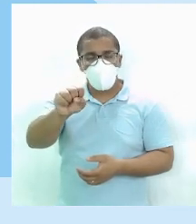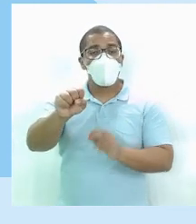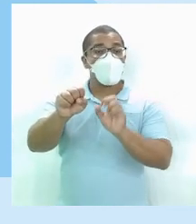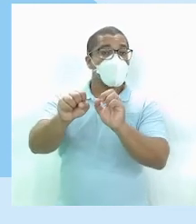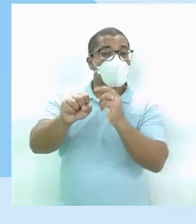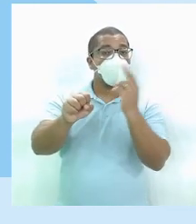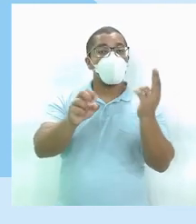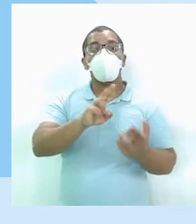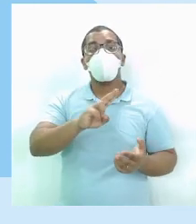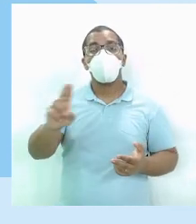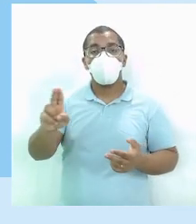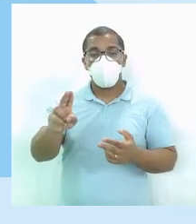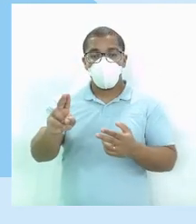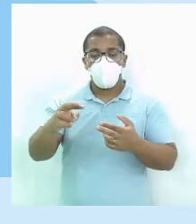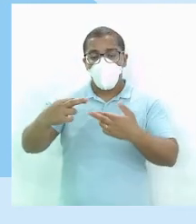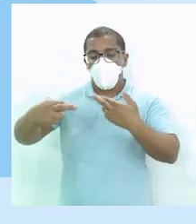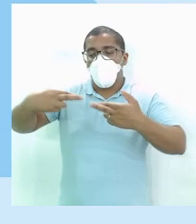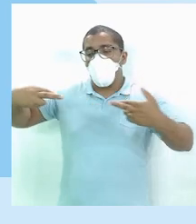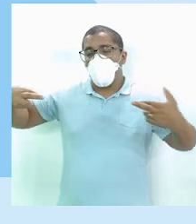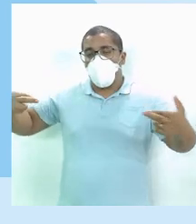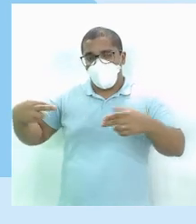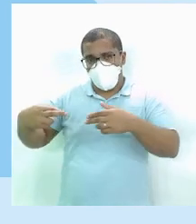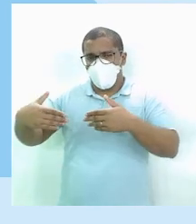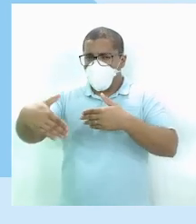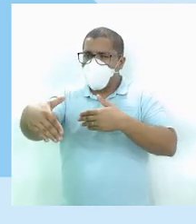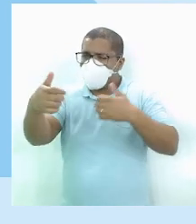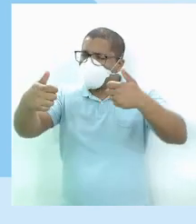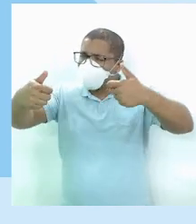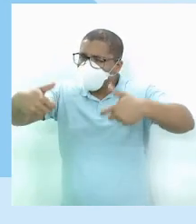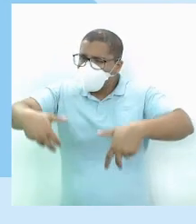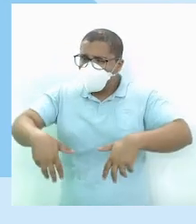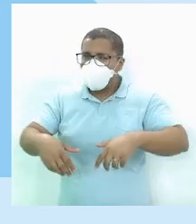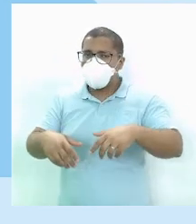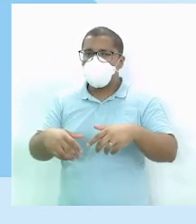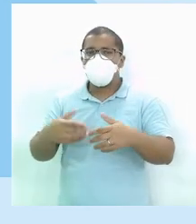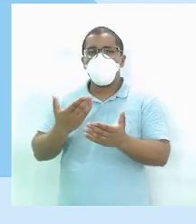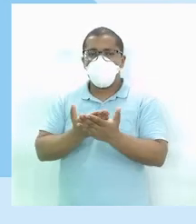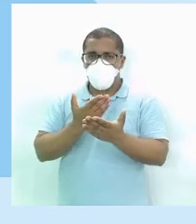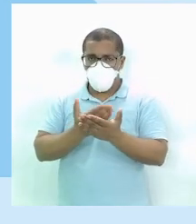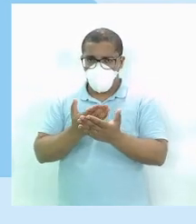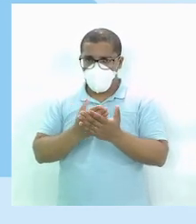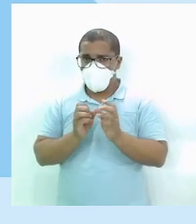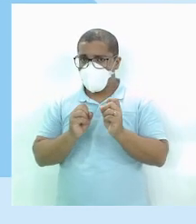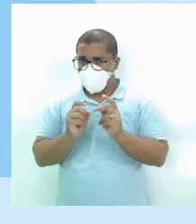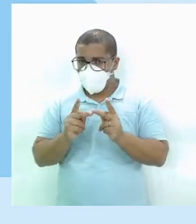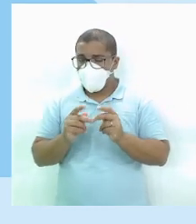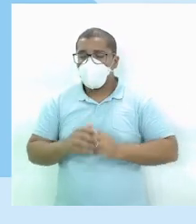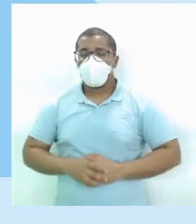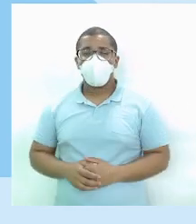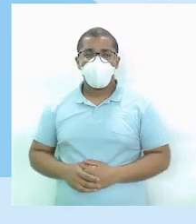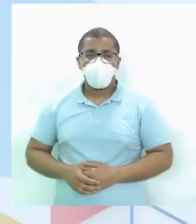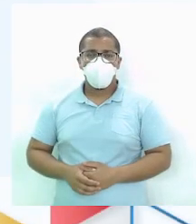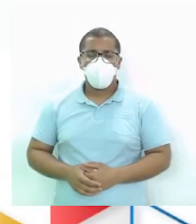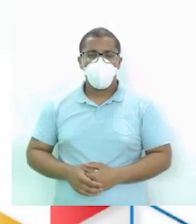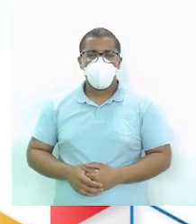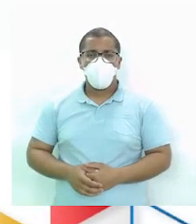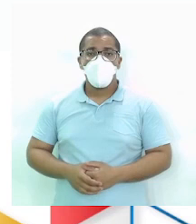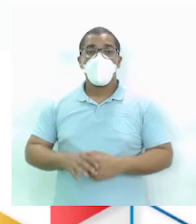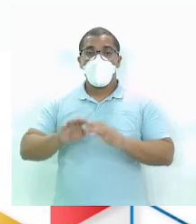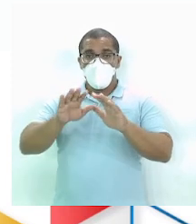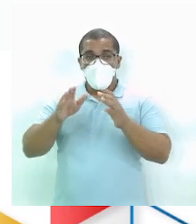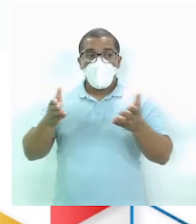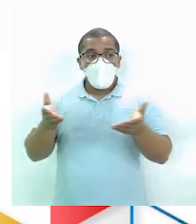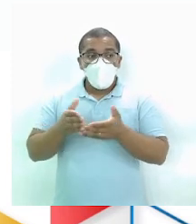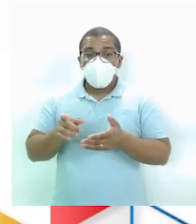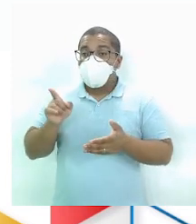chamados de esticadores de corda Vocês vão ver isso mais à frente Nas próximas vídeos-aulas, ok? Ó Nesse